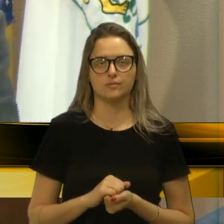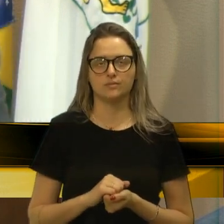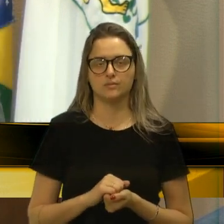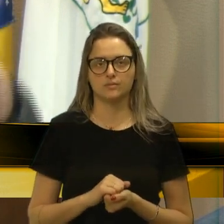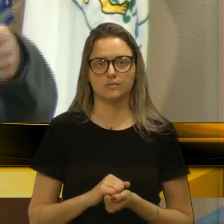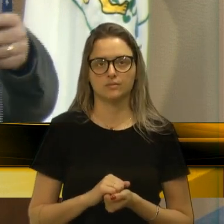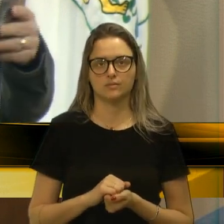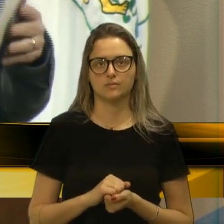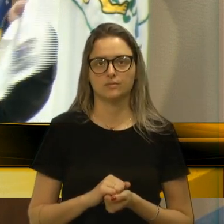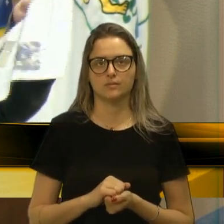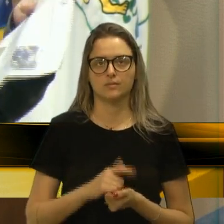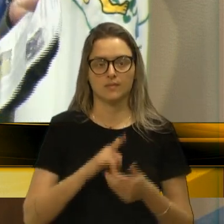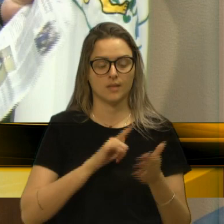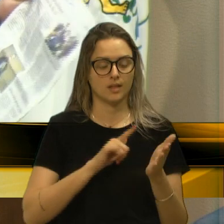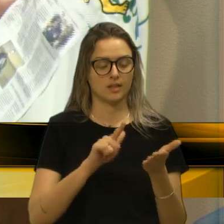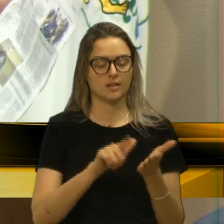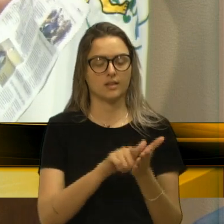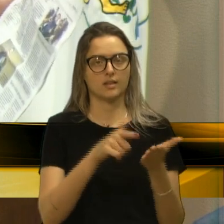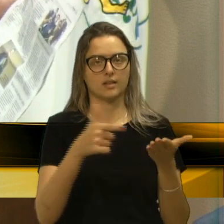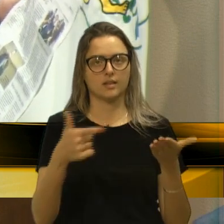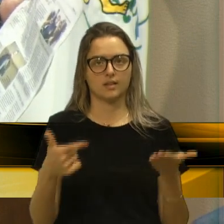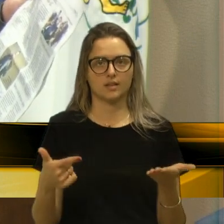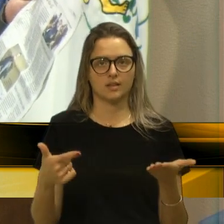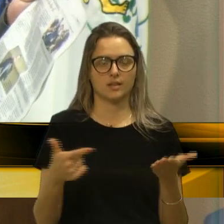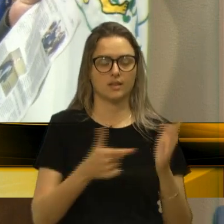Então, saiu meia página aqui hoje.